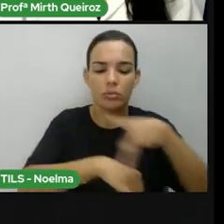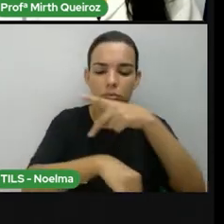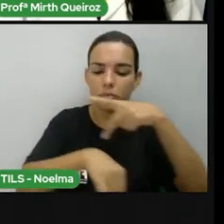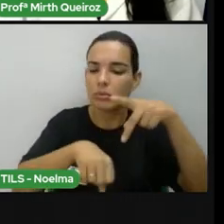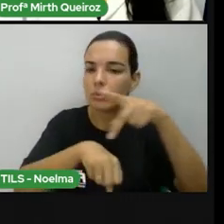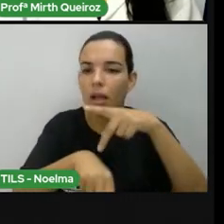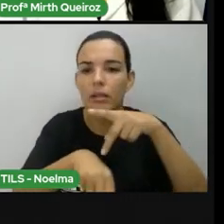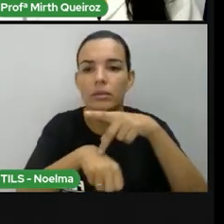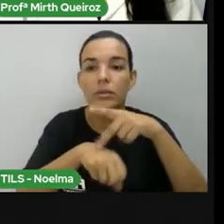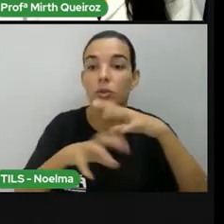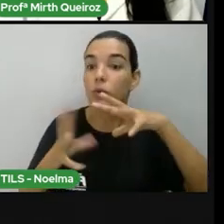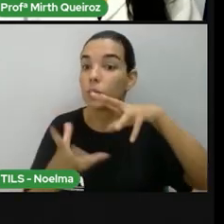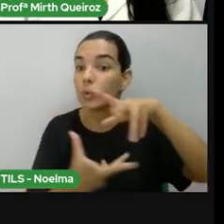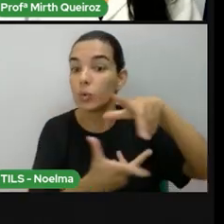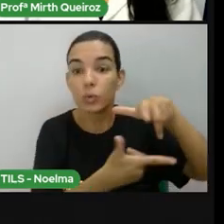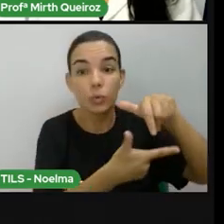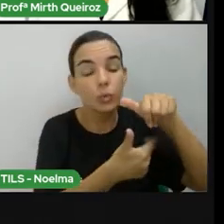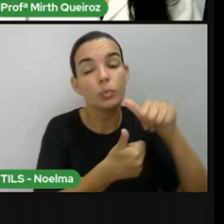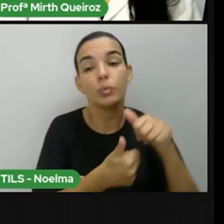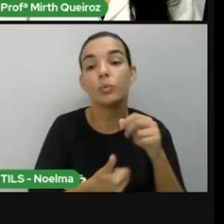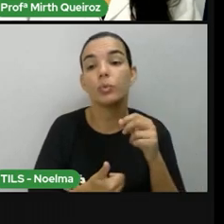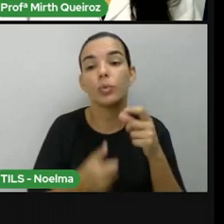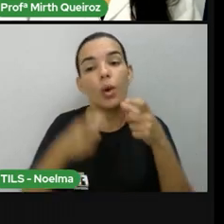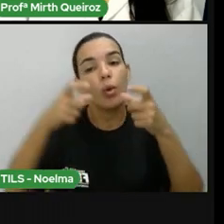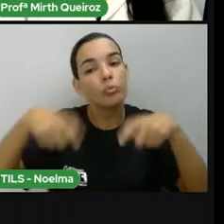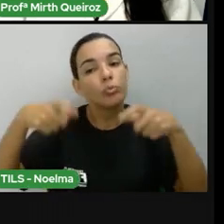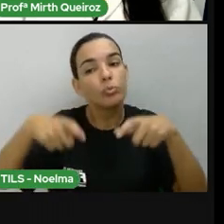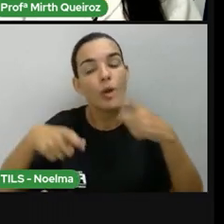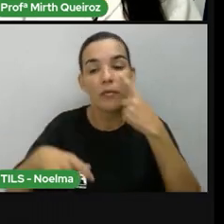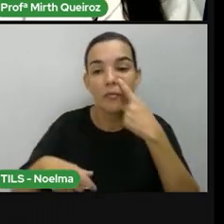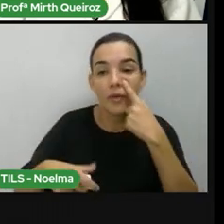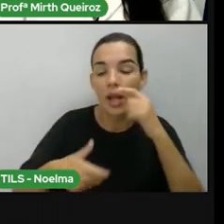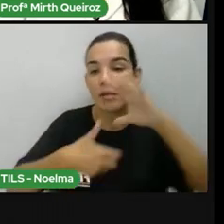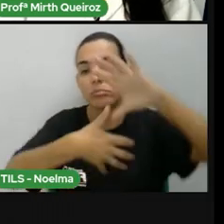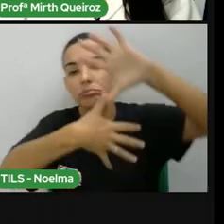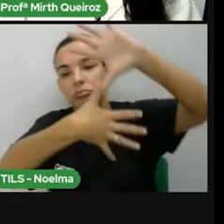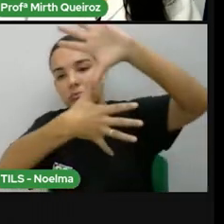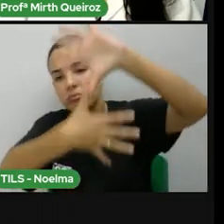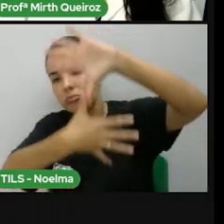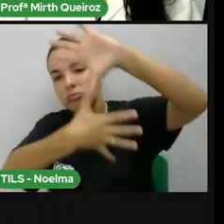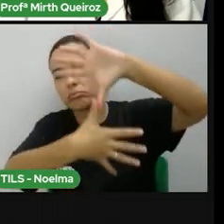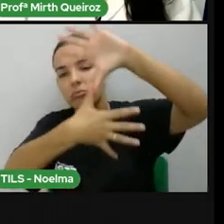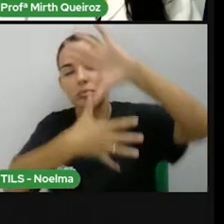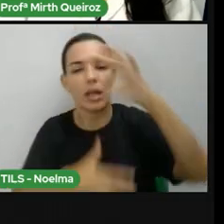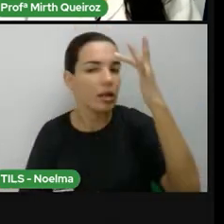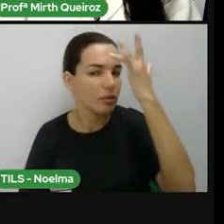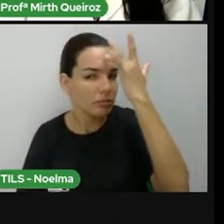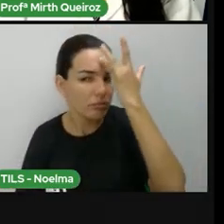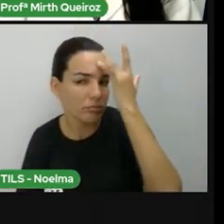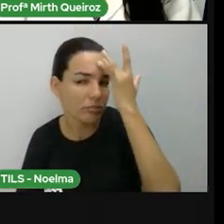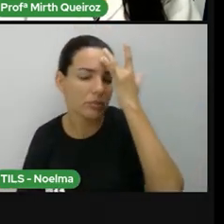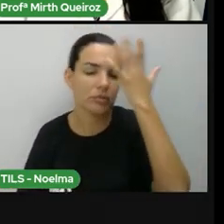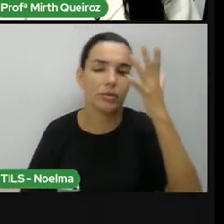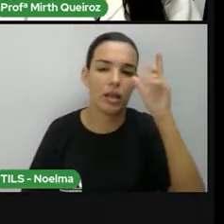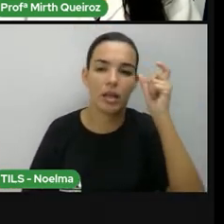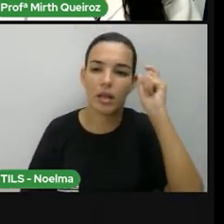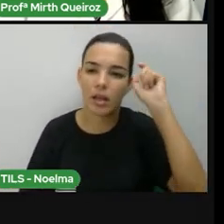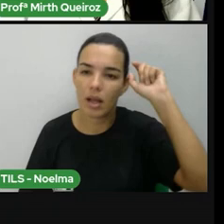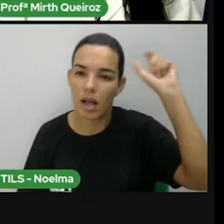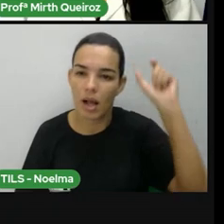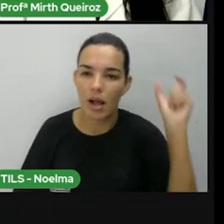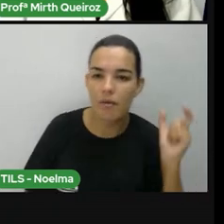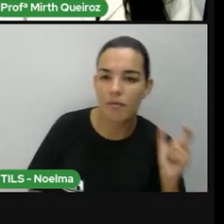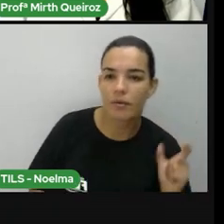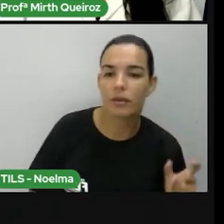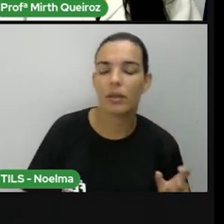Aqui nós podemos ver onde é que é o continente americano, europeu, asiático, africano e assim por